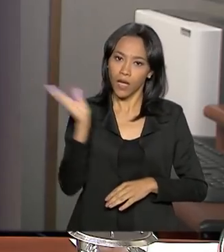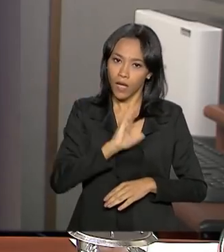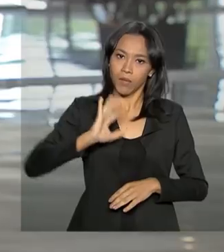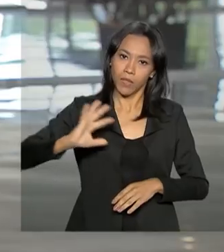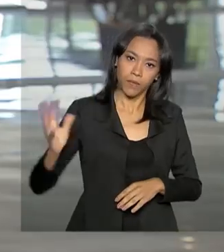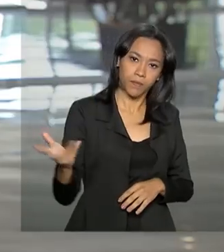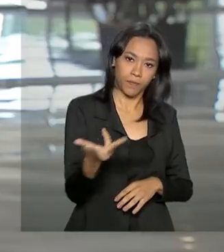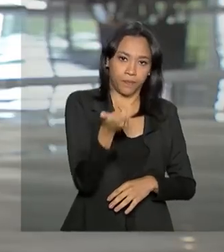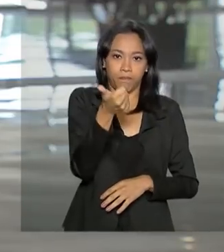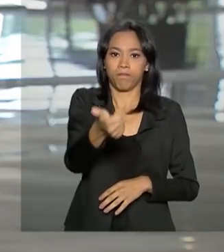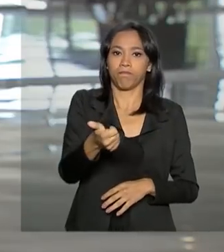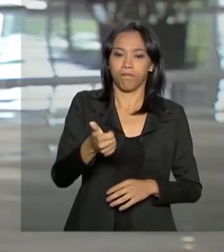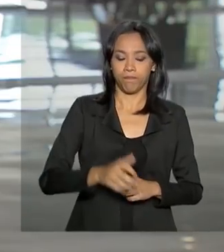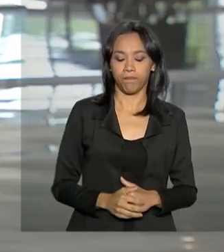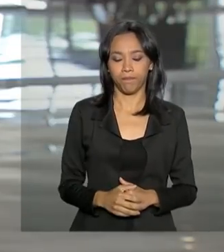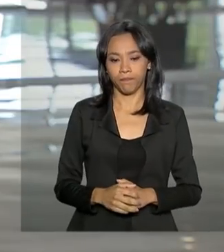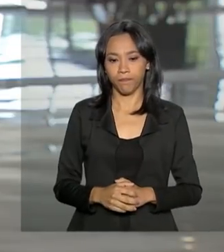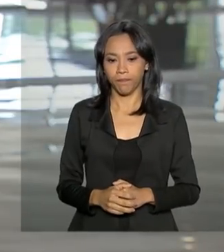e eficiente.